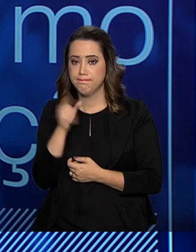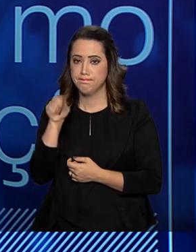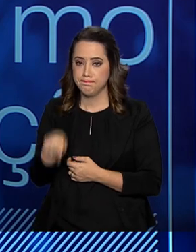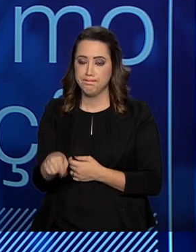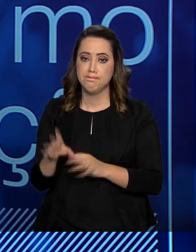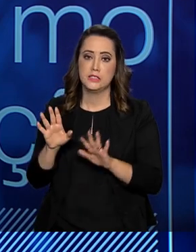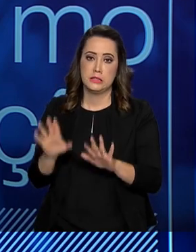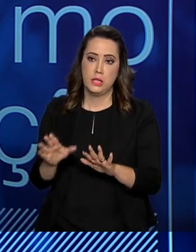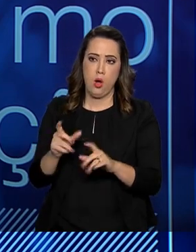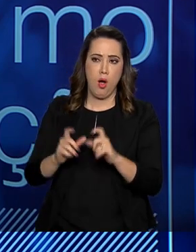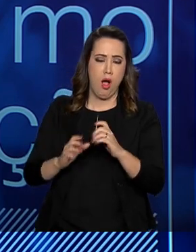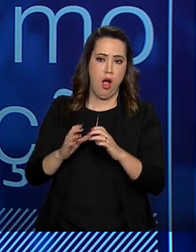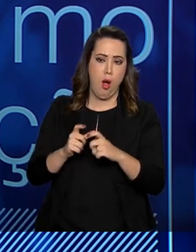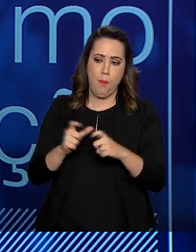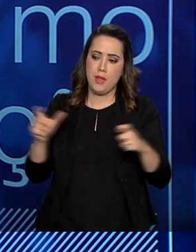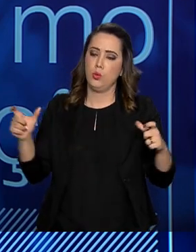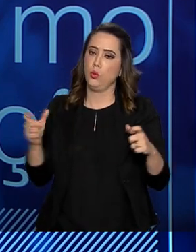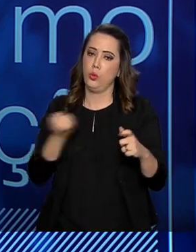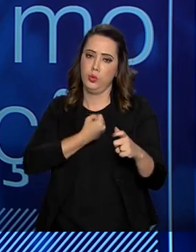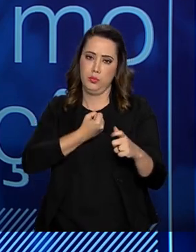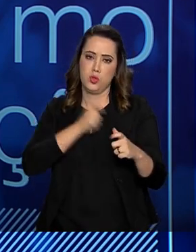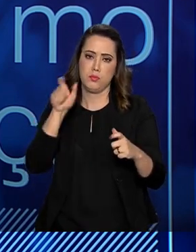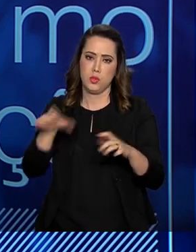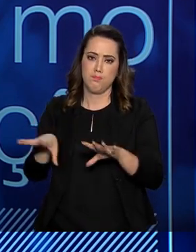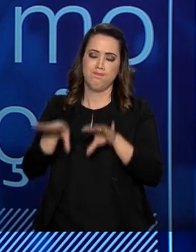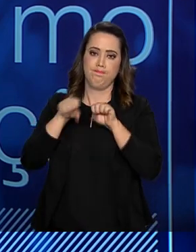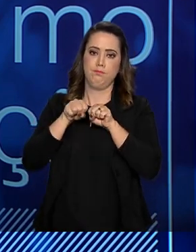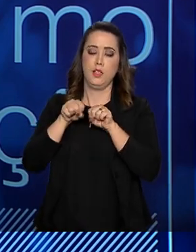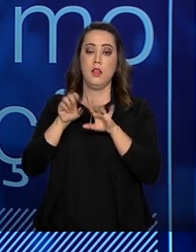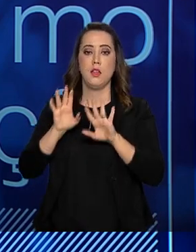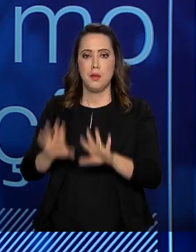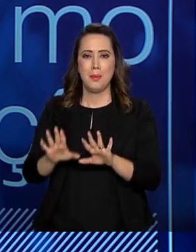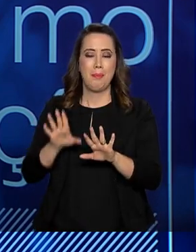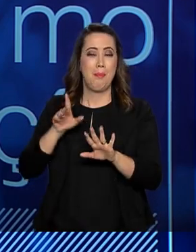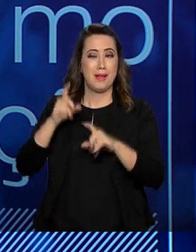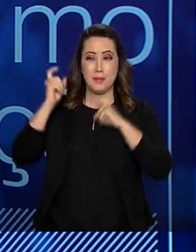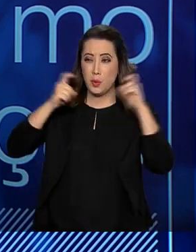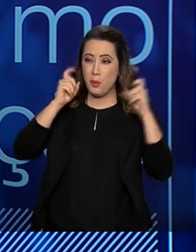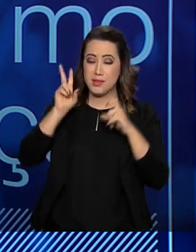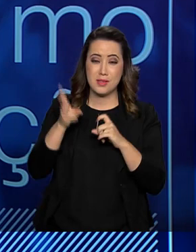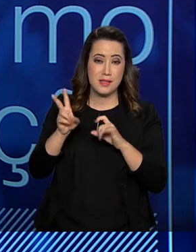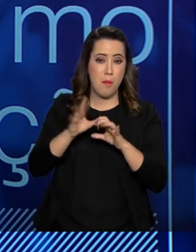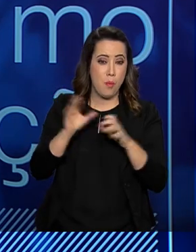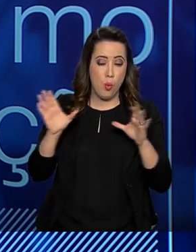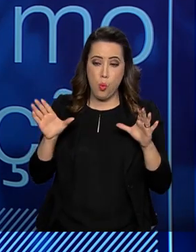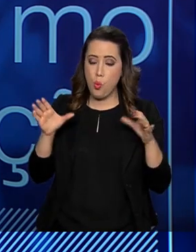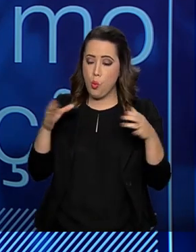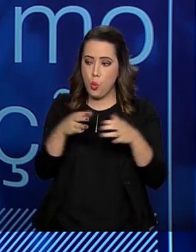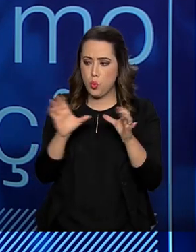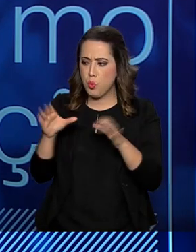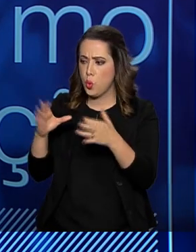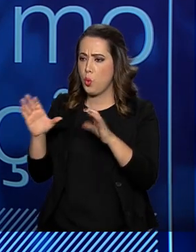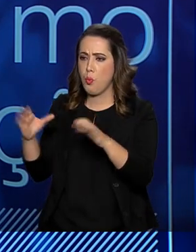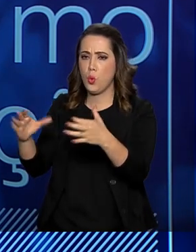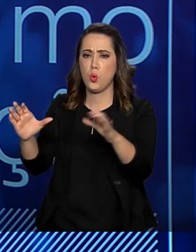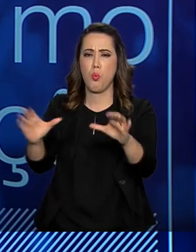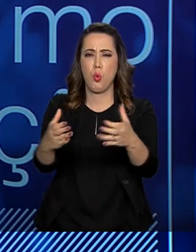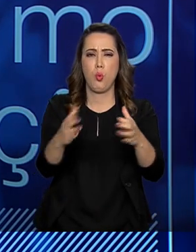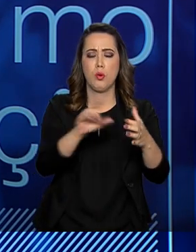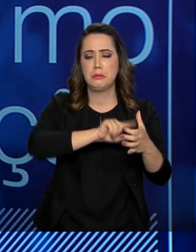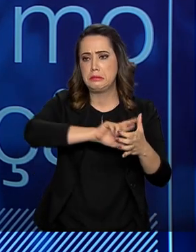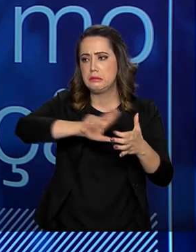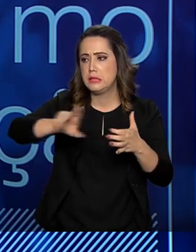todos os grupos, obviamente, não somente para as populações chaves, que nós pegamos aí um grupo, são